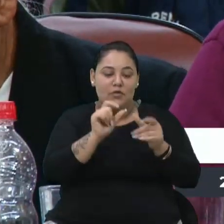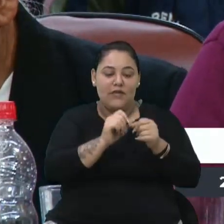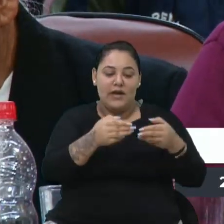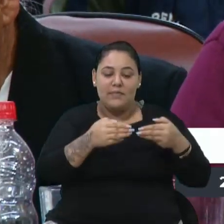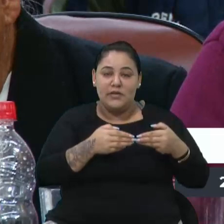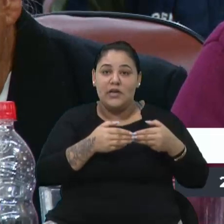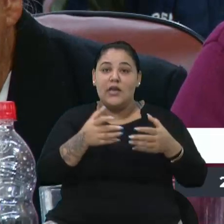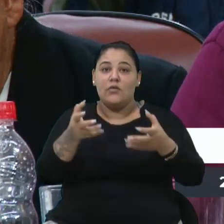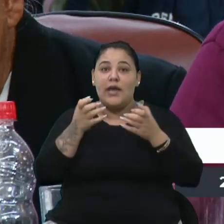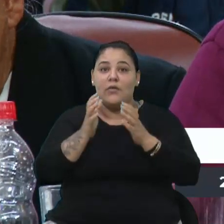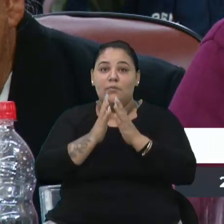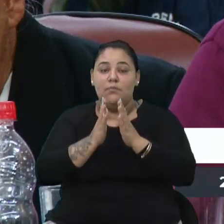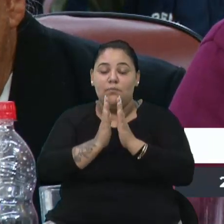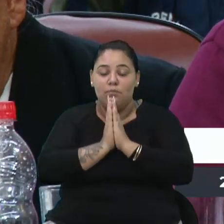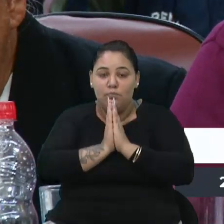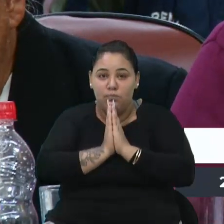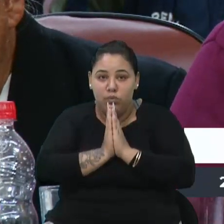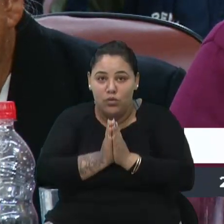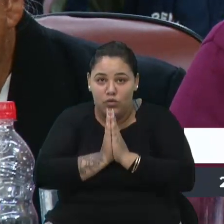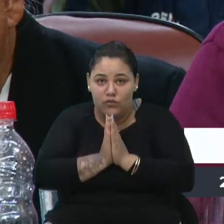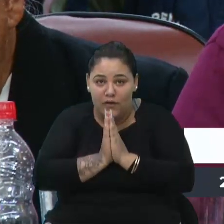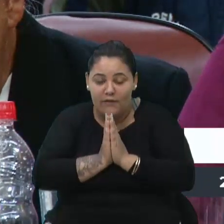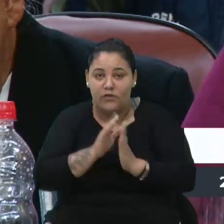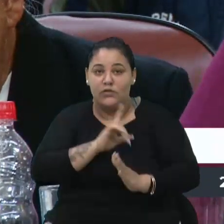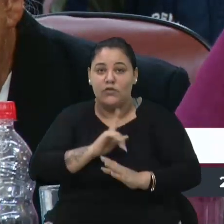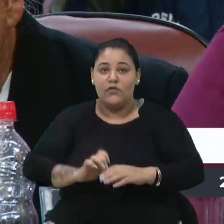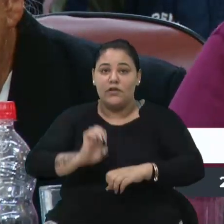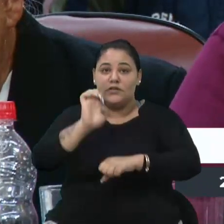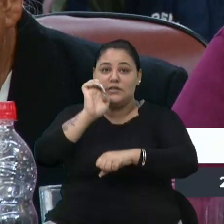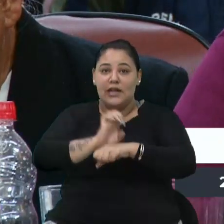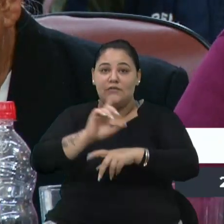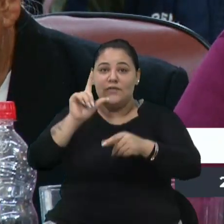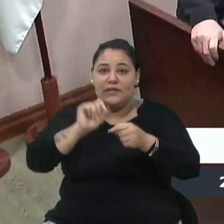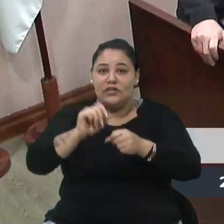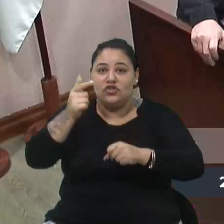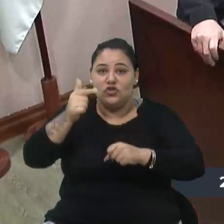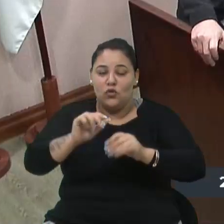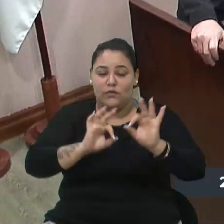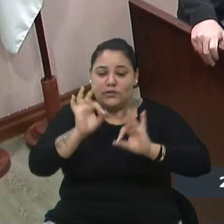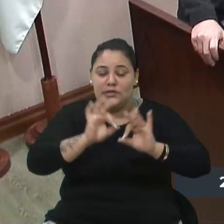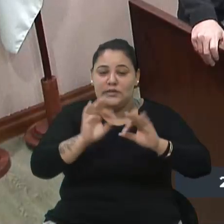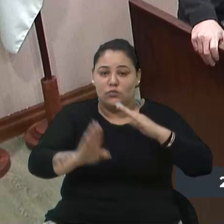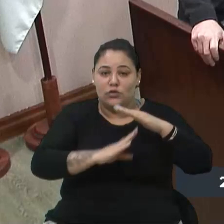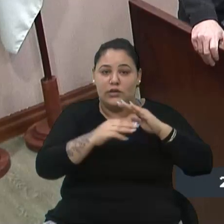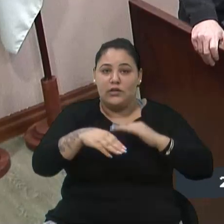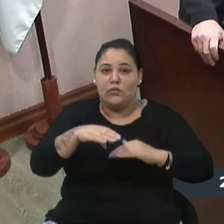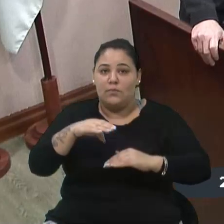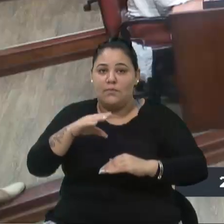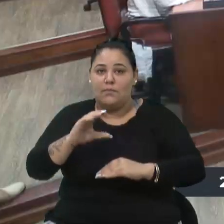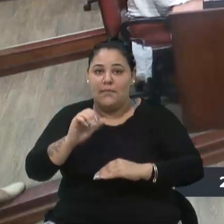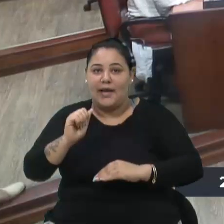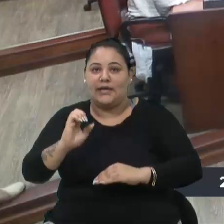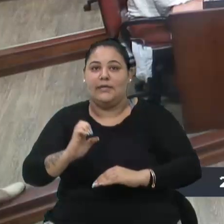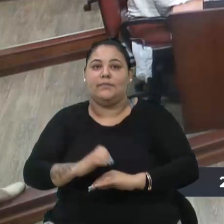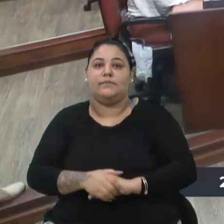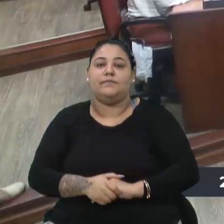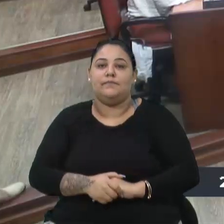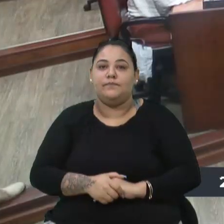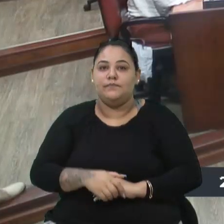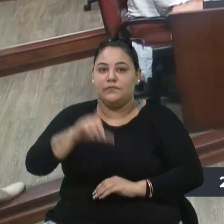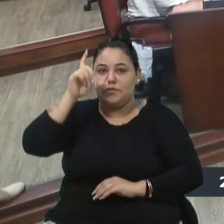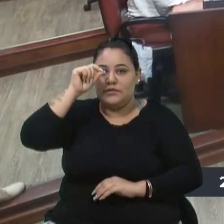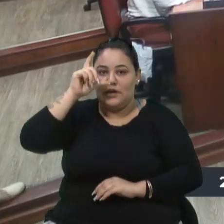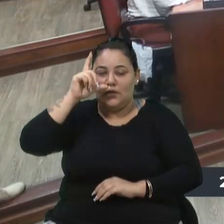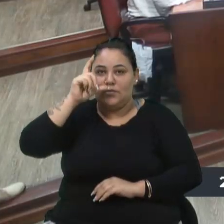implorar que o governo do estado faça essa repactuação do teto Mac. Obrigado, vereador Rafael. Vereador Escalco. Vereador